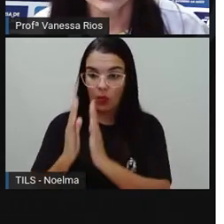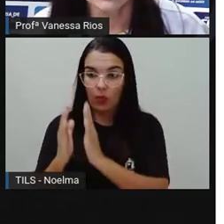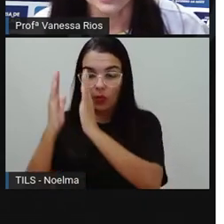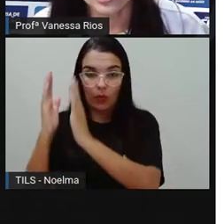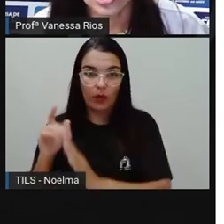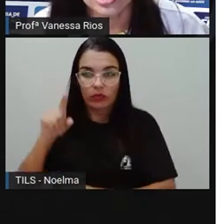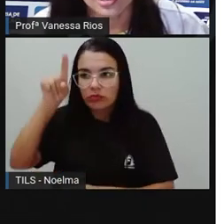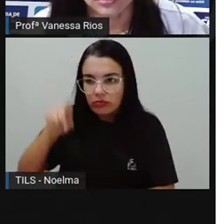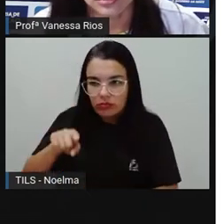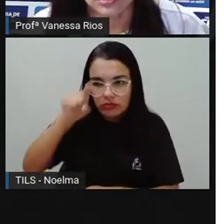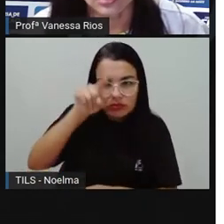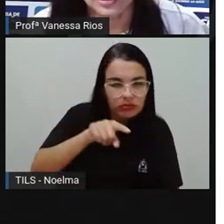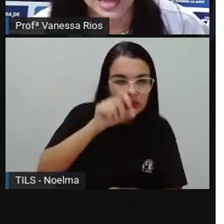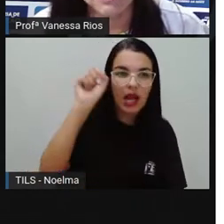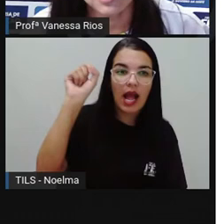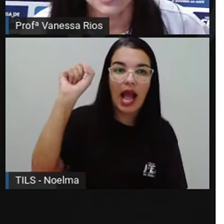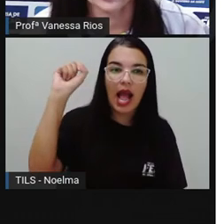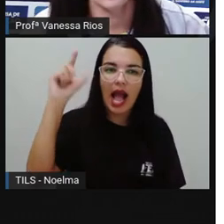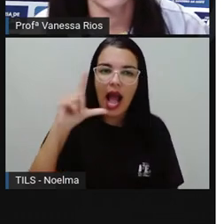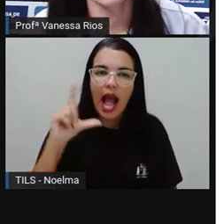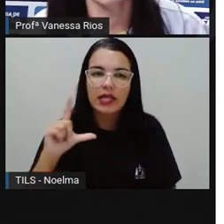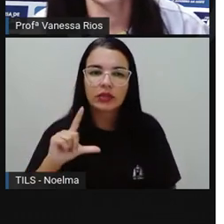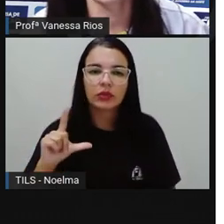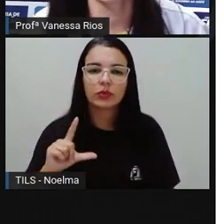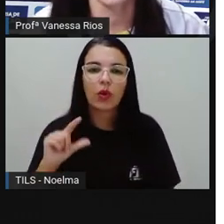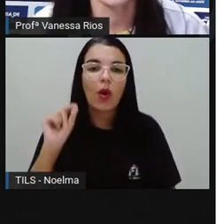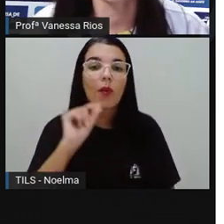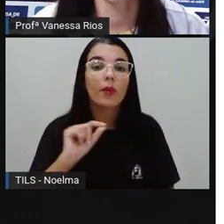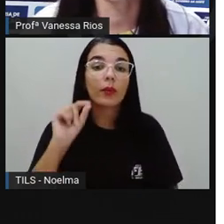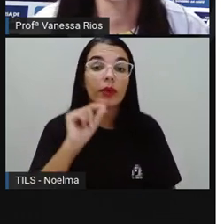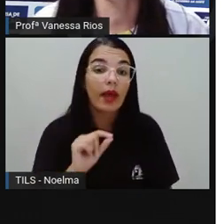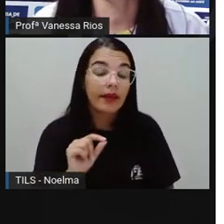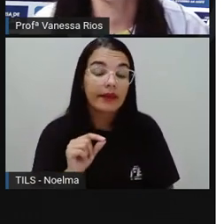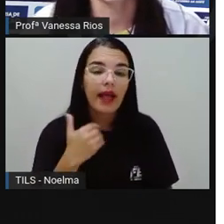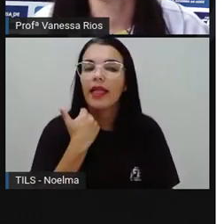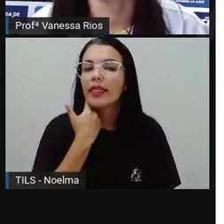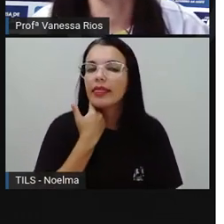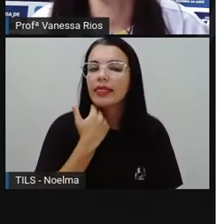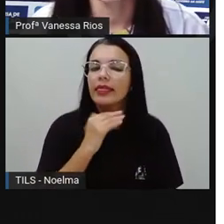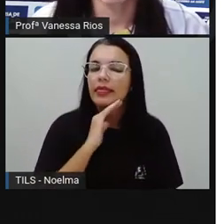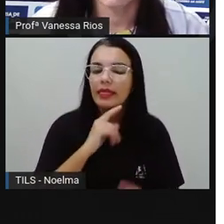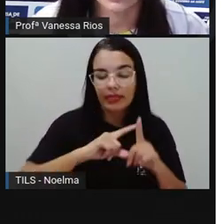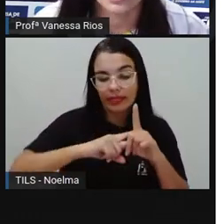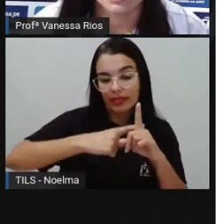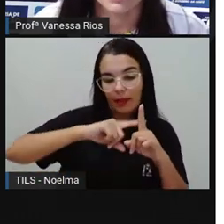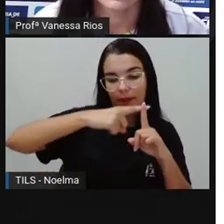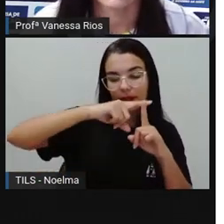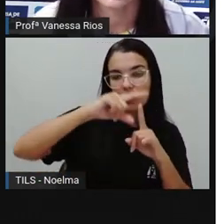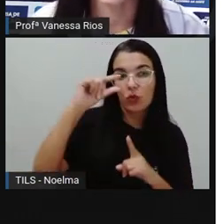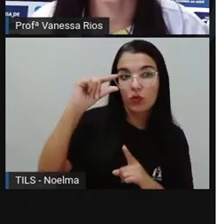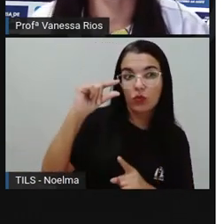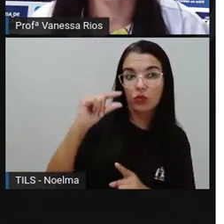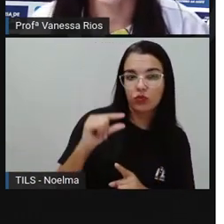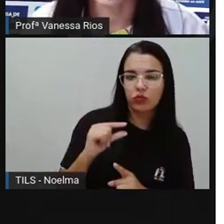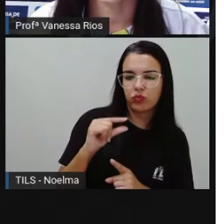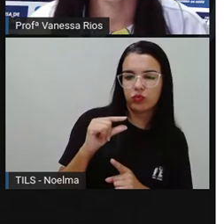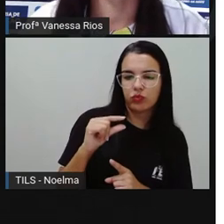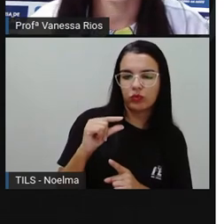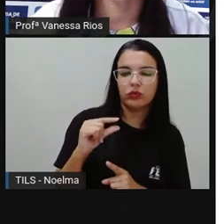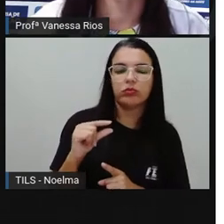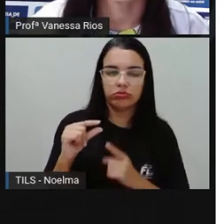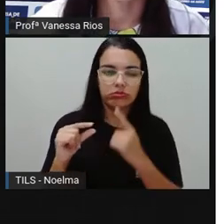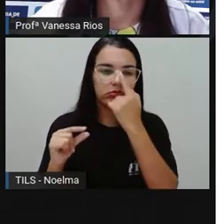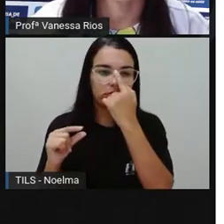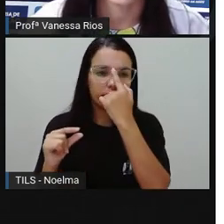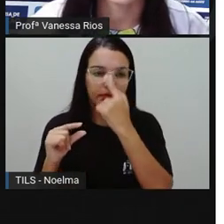observando a legenda do gráfico, a gente percebe que corresponde às temperaturas mínimas, ou seja, as minores